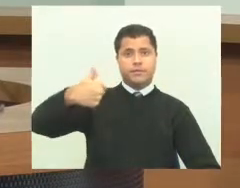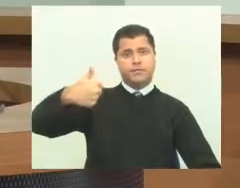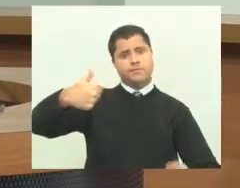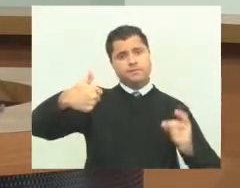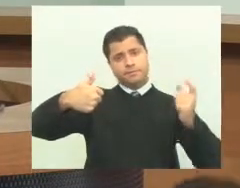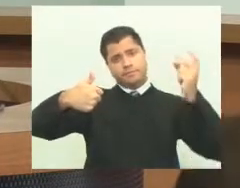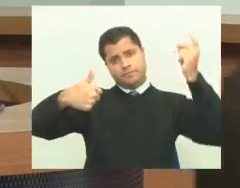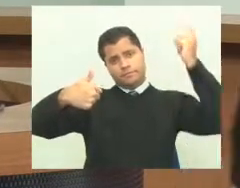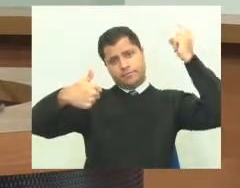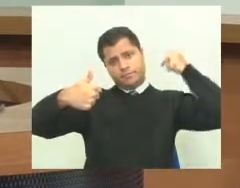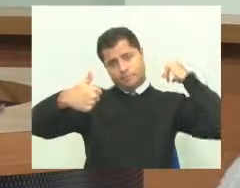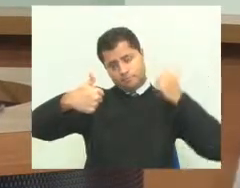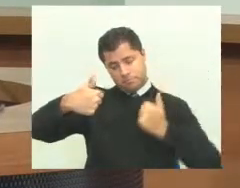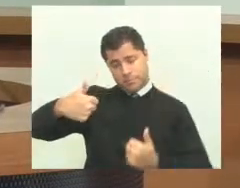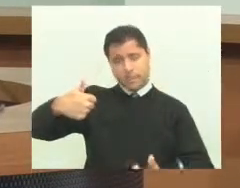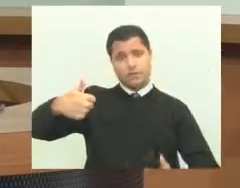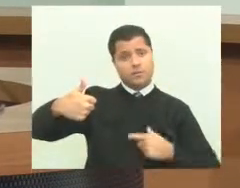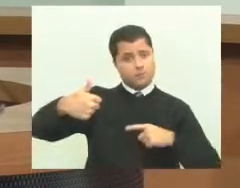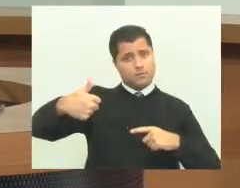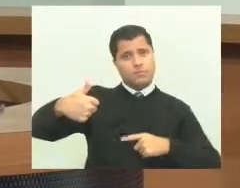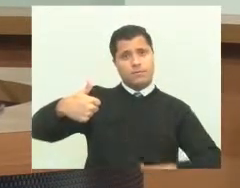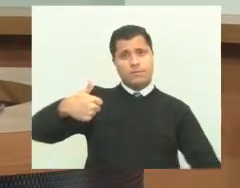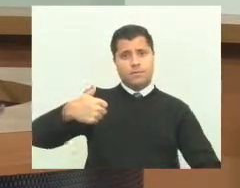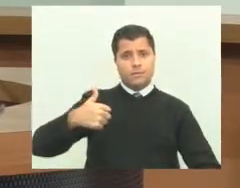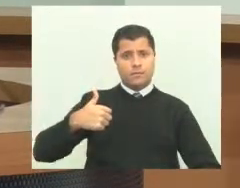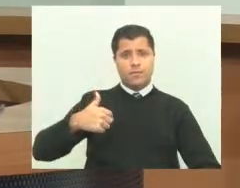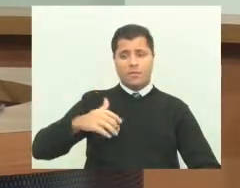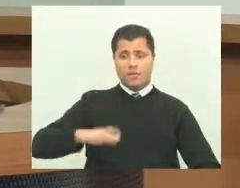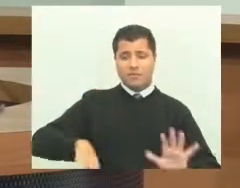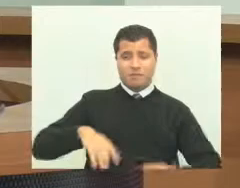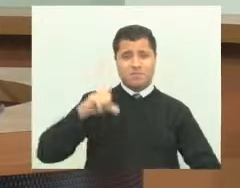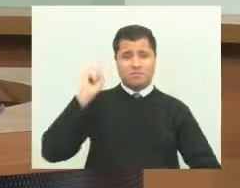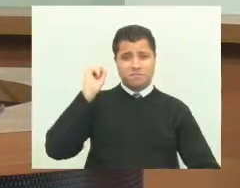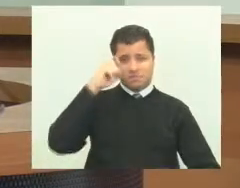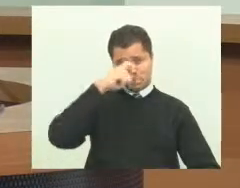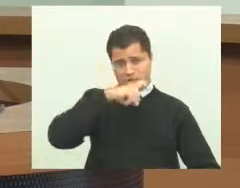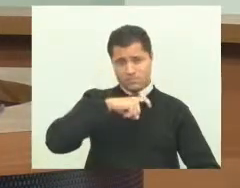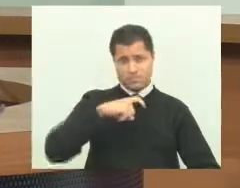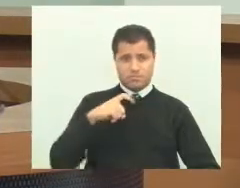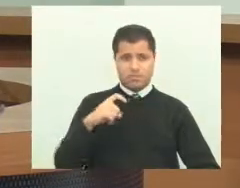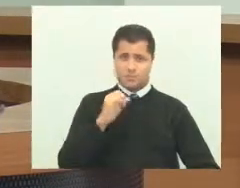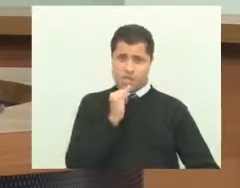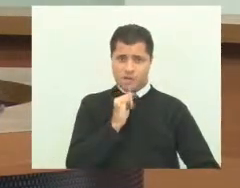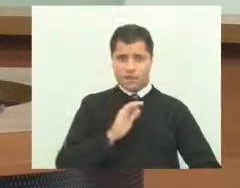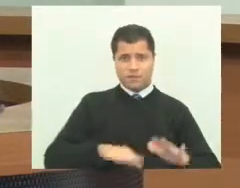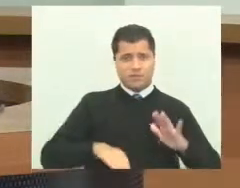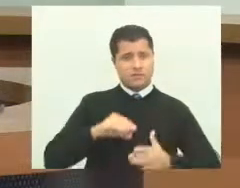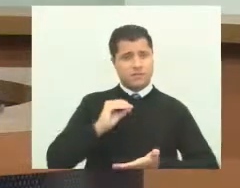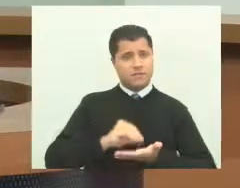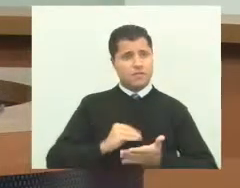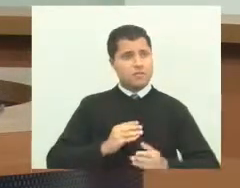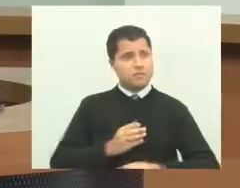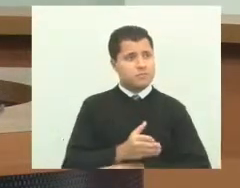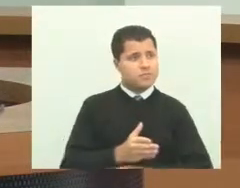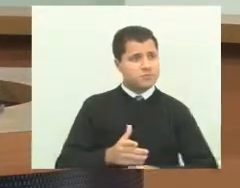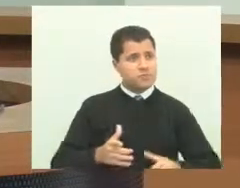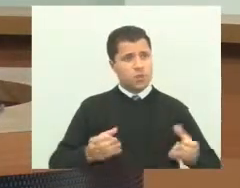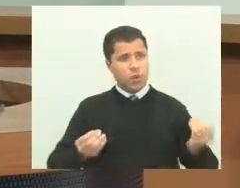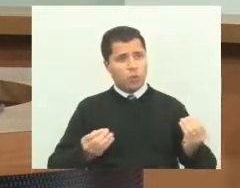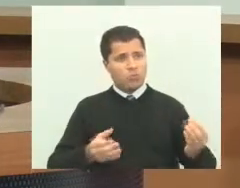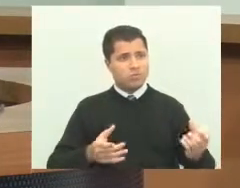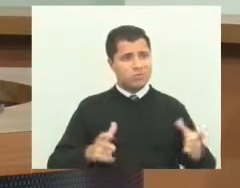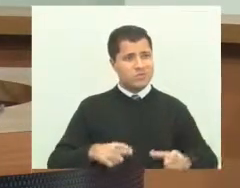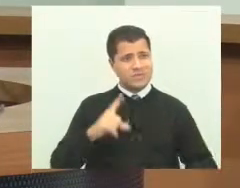por exemplo, a dificuldade, muitas vezes, a gente fala pela falta de acesso, pela amorosidade.